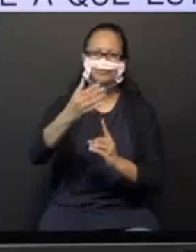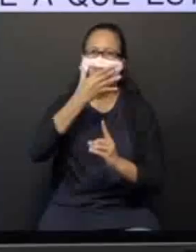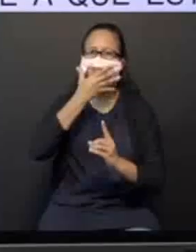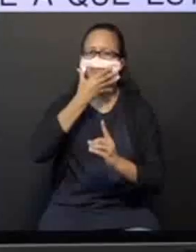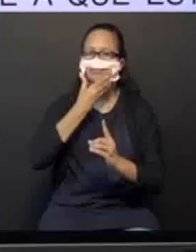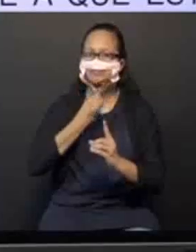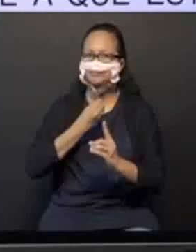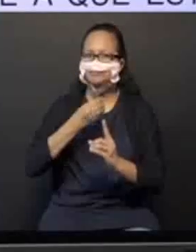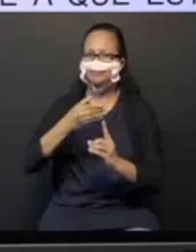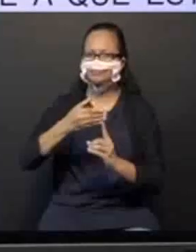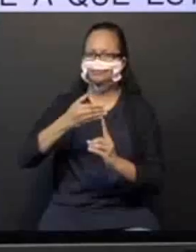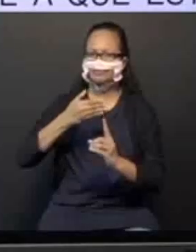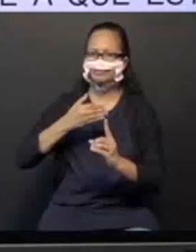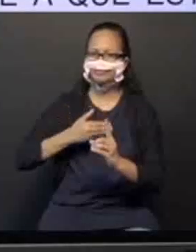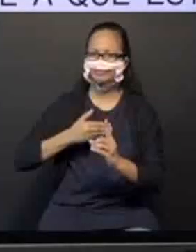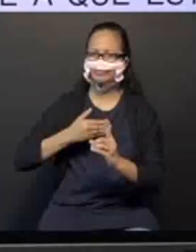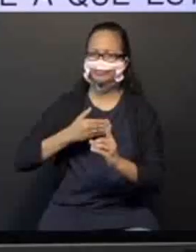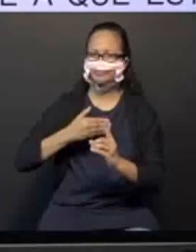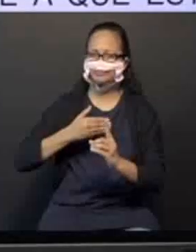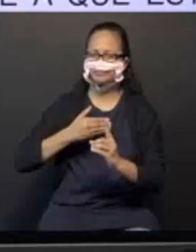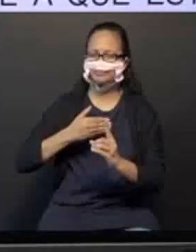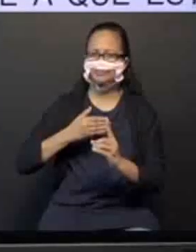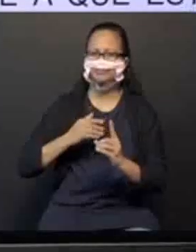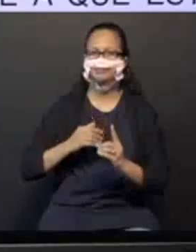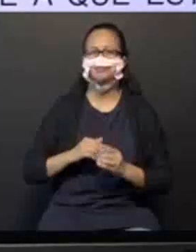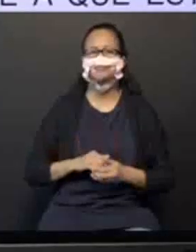está... Isso, atrás.